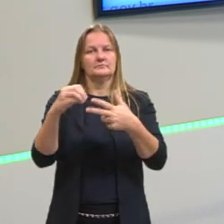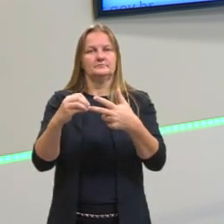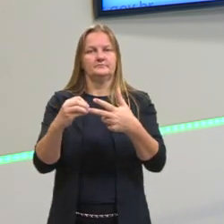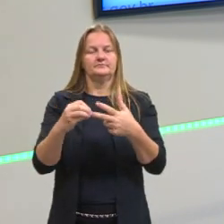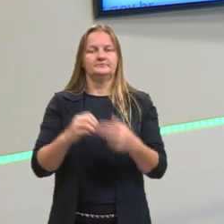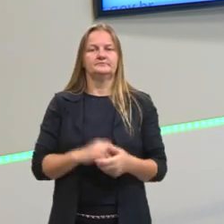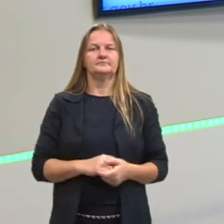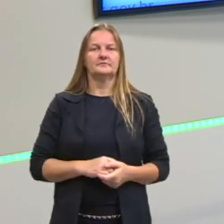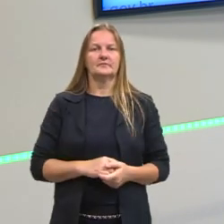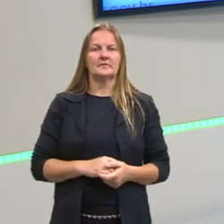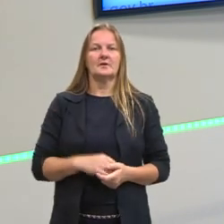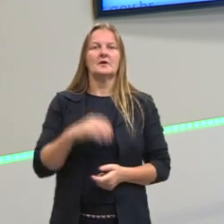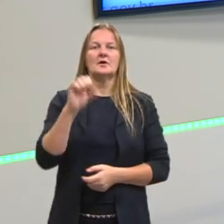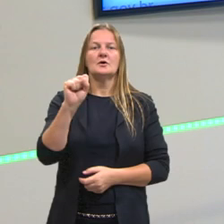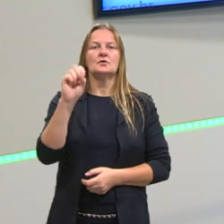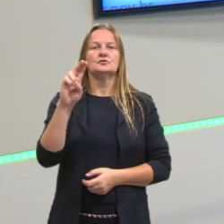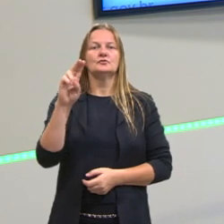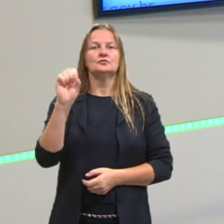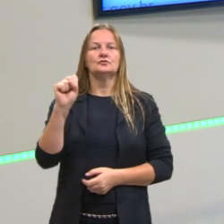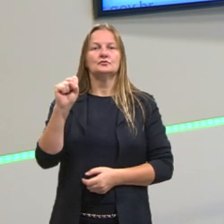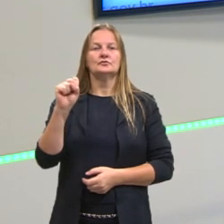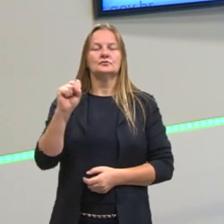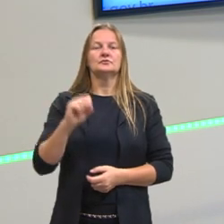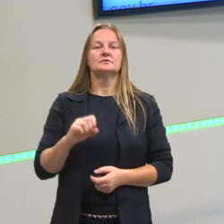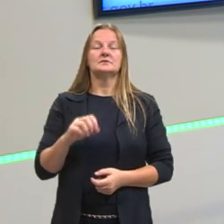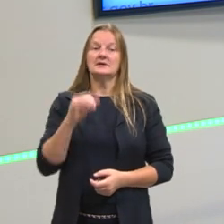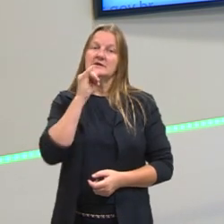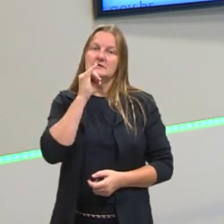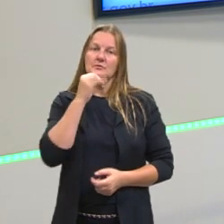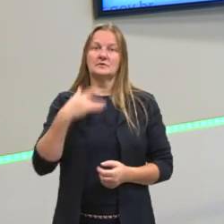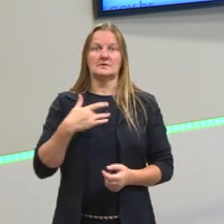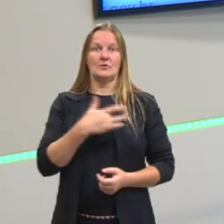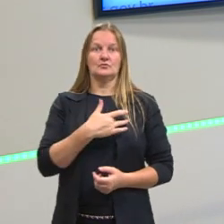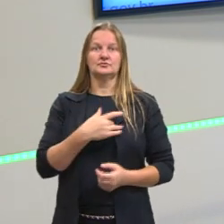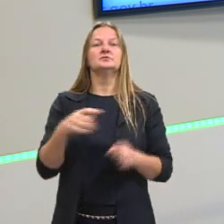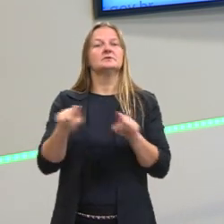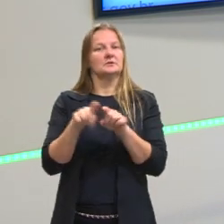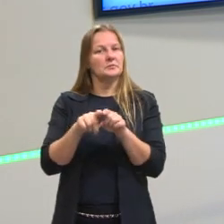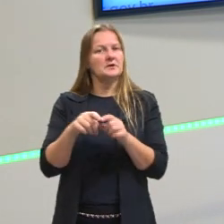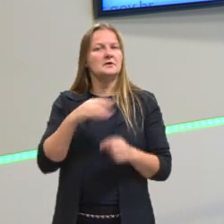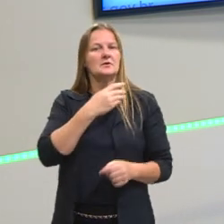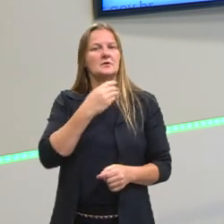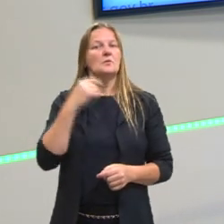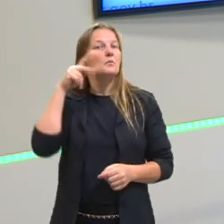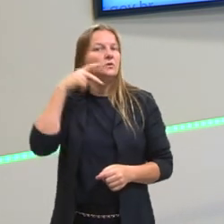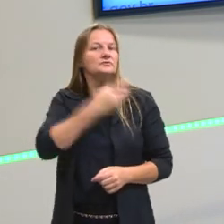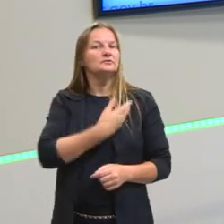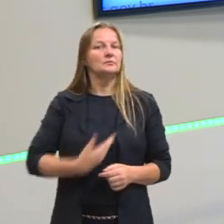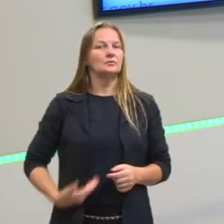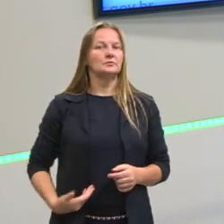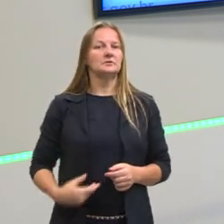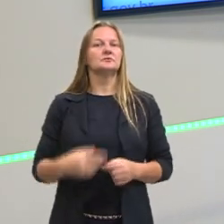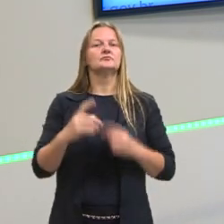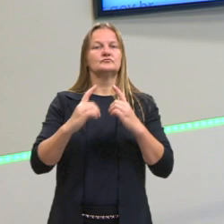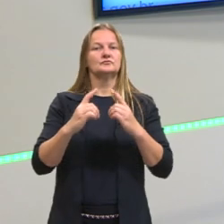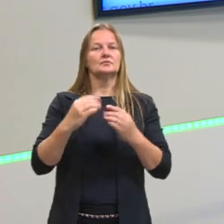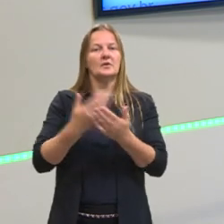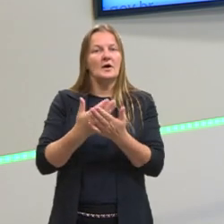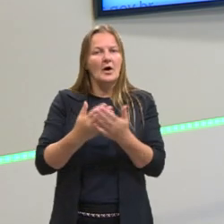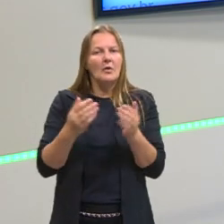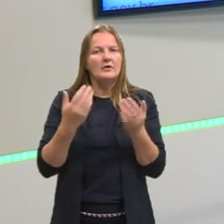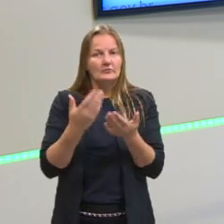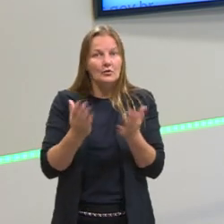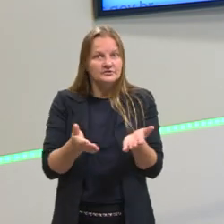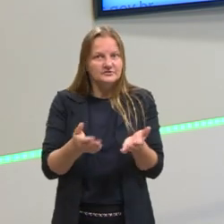A questão também do SUS, enfim, a importância das políticas públicas nesse processo de socialização. Então, vamos discutir isso durante